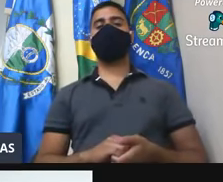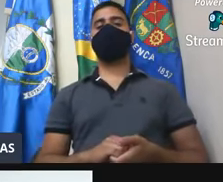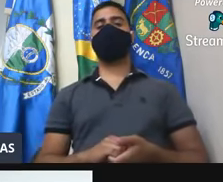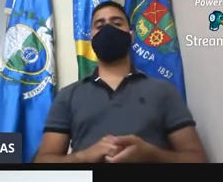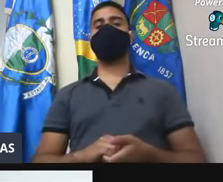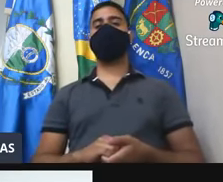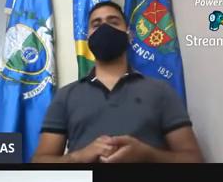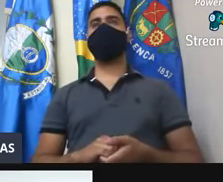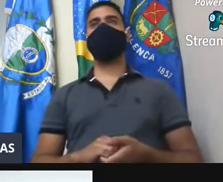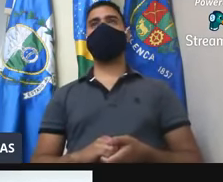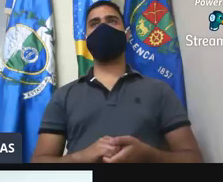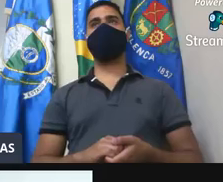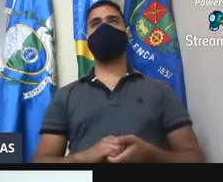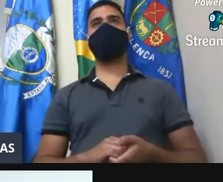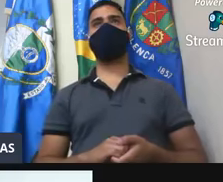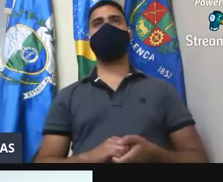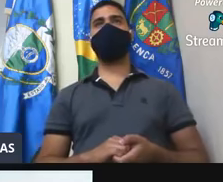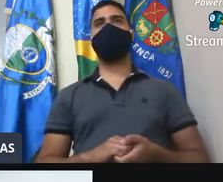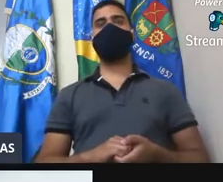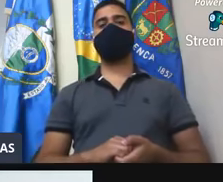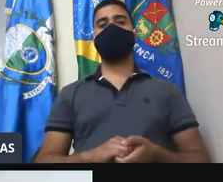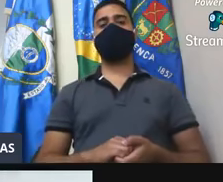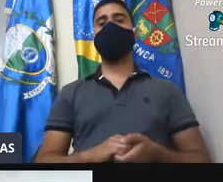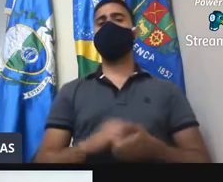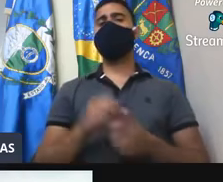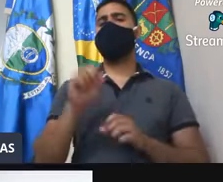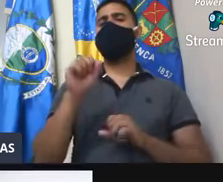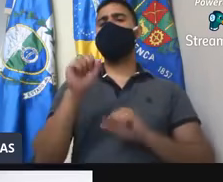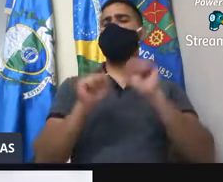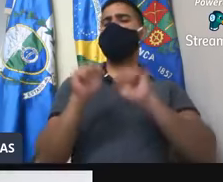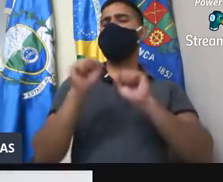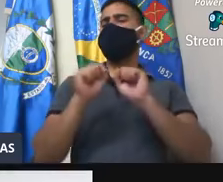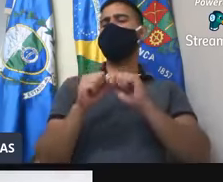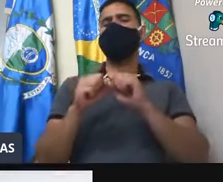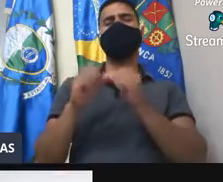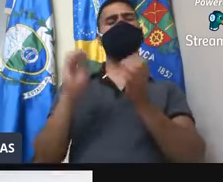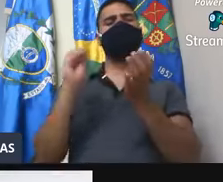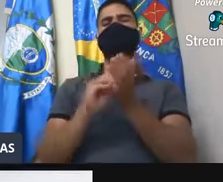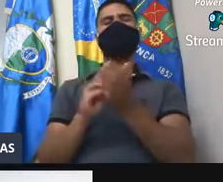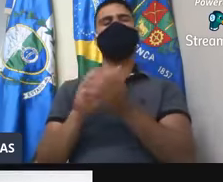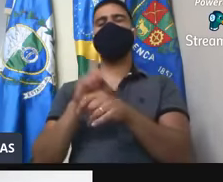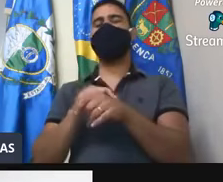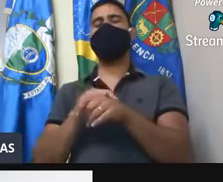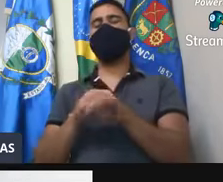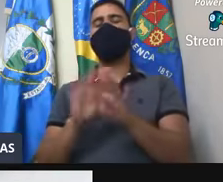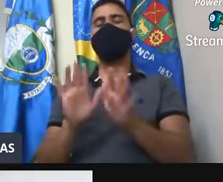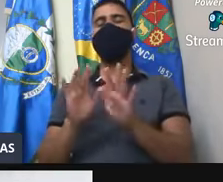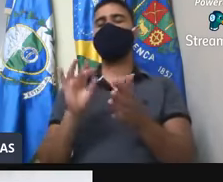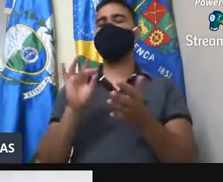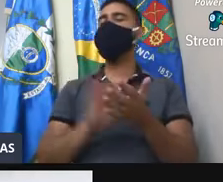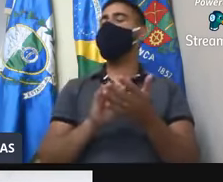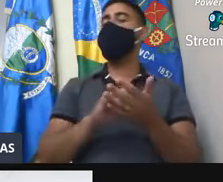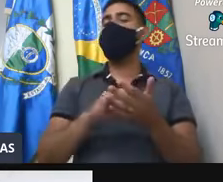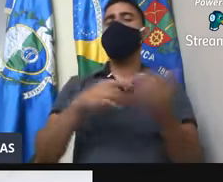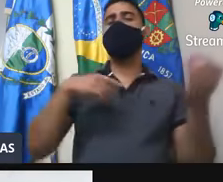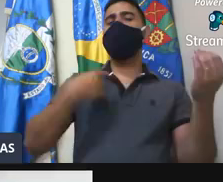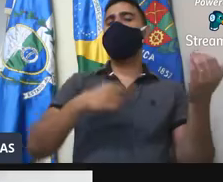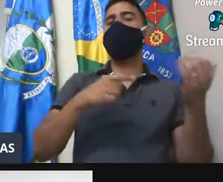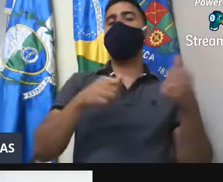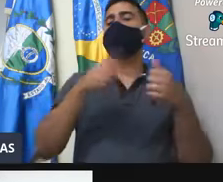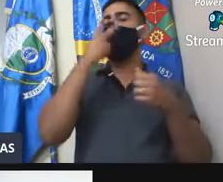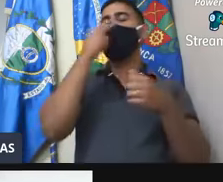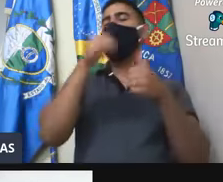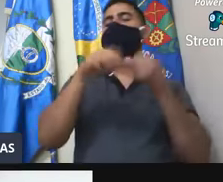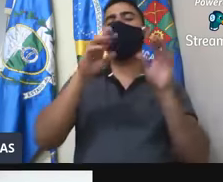essa, ao nosso município dessa forma tão precária e realmente nosso distrito fica aí e